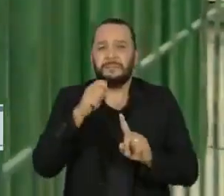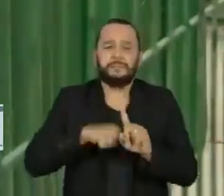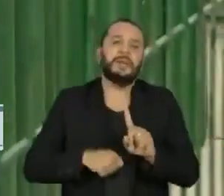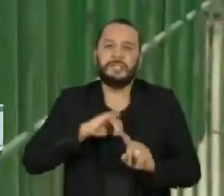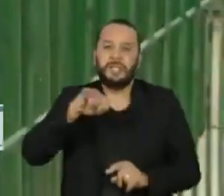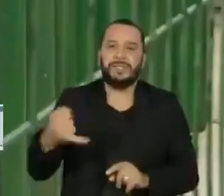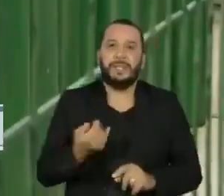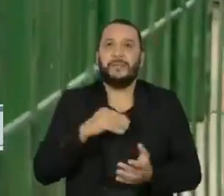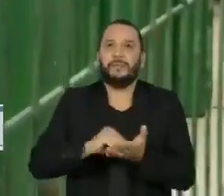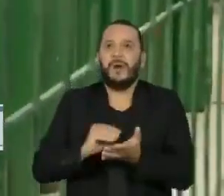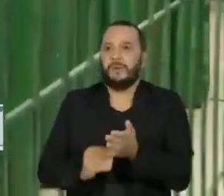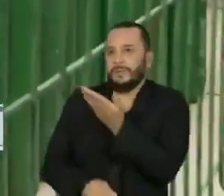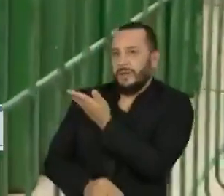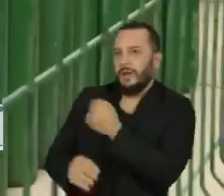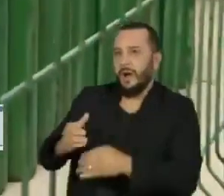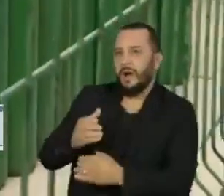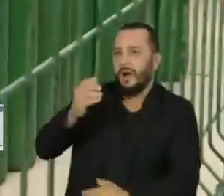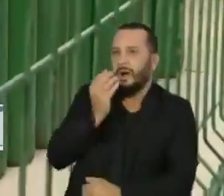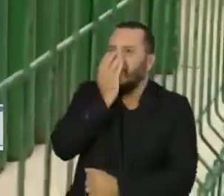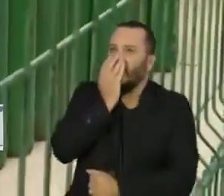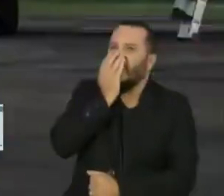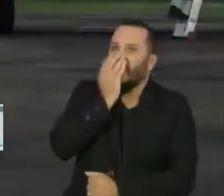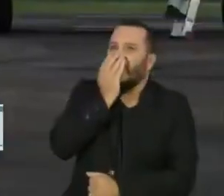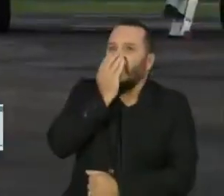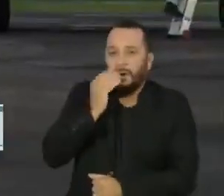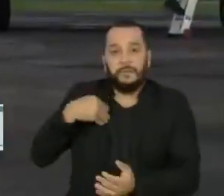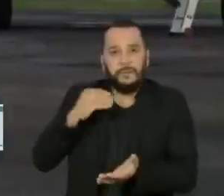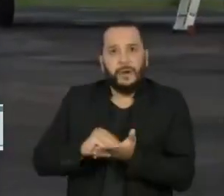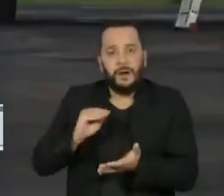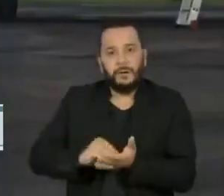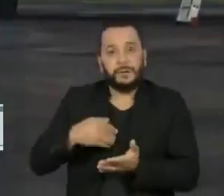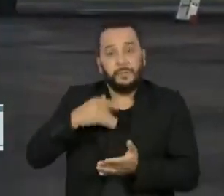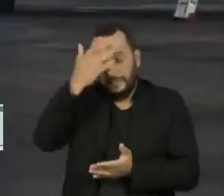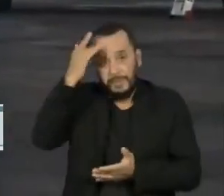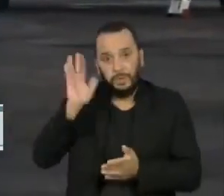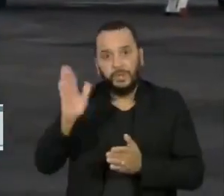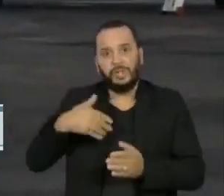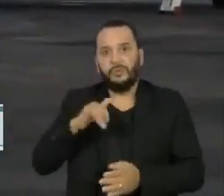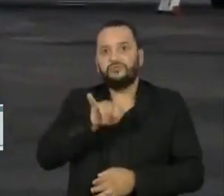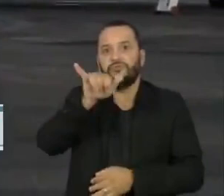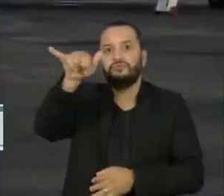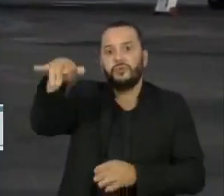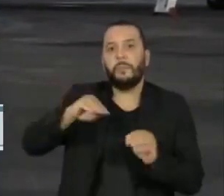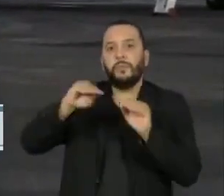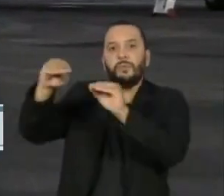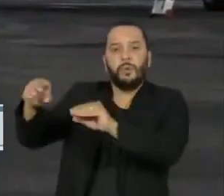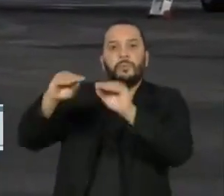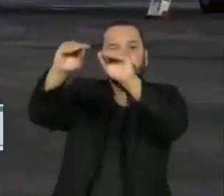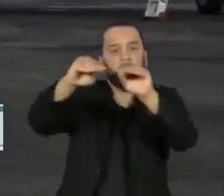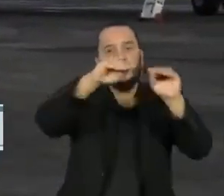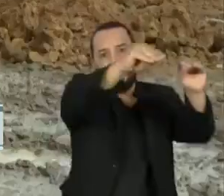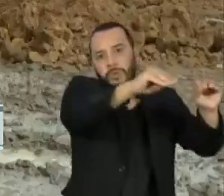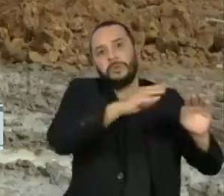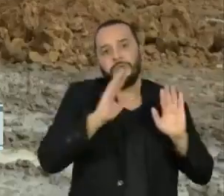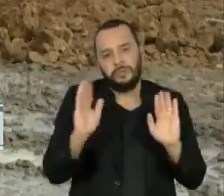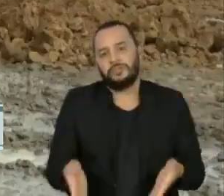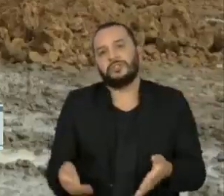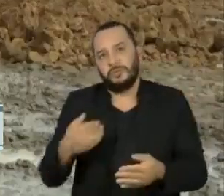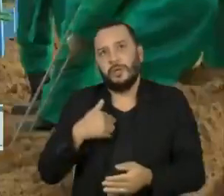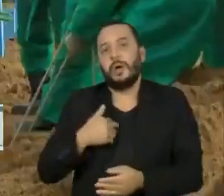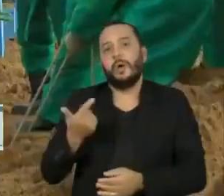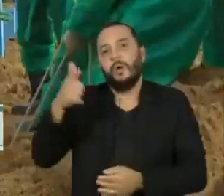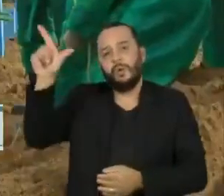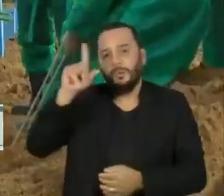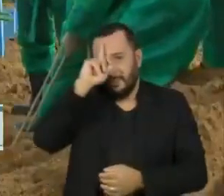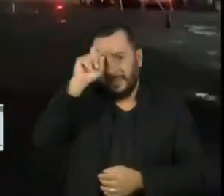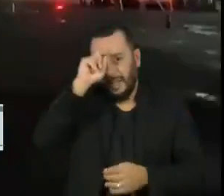falta de oxigênio nos hospitais da cidade. Pacientes foram transferidos para diversas unidades de saúde do país. Cerca de